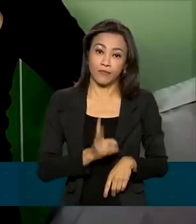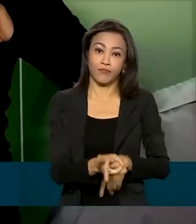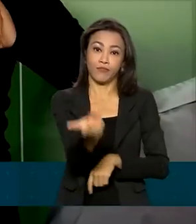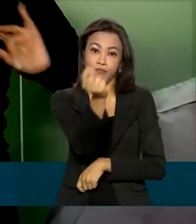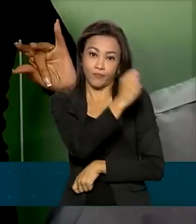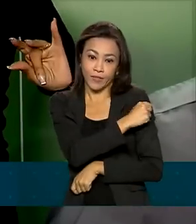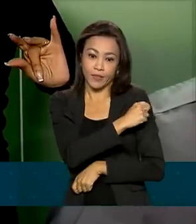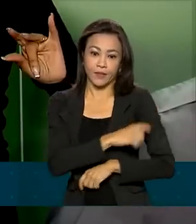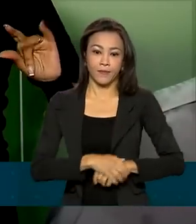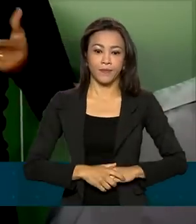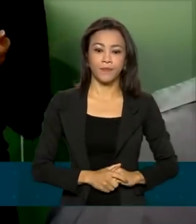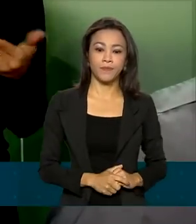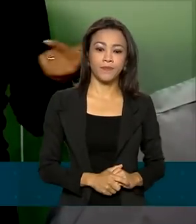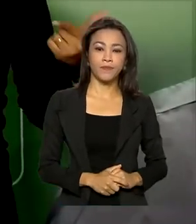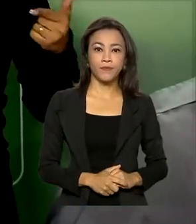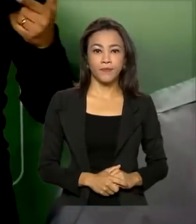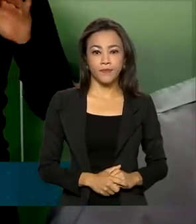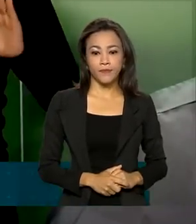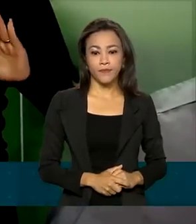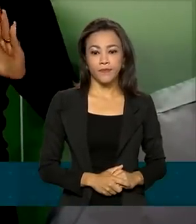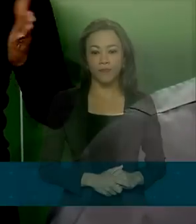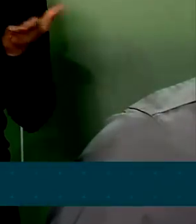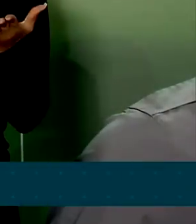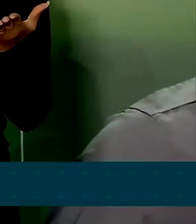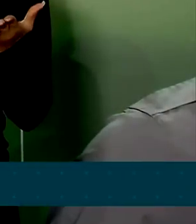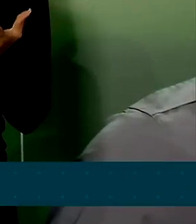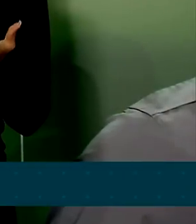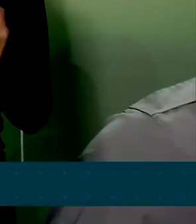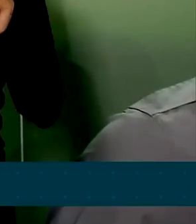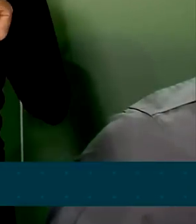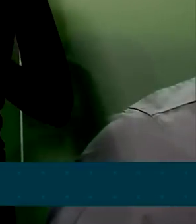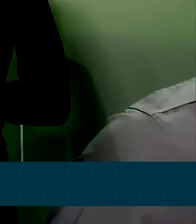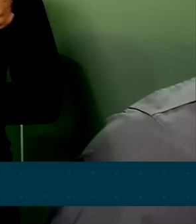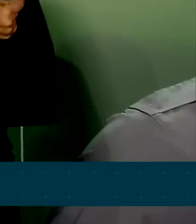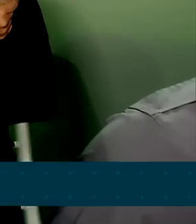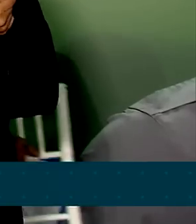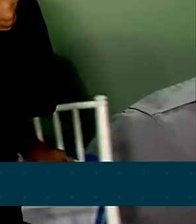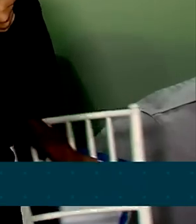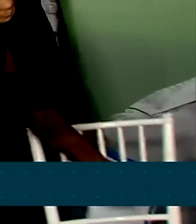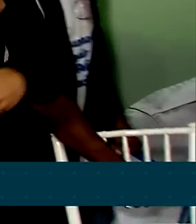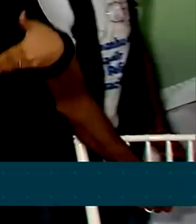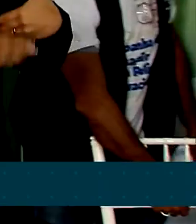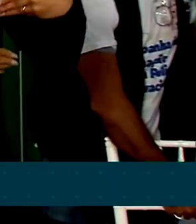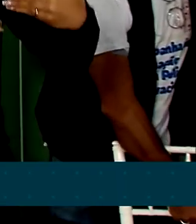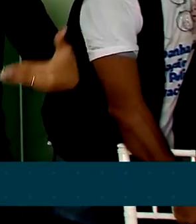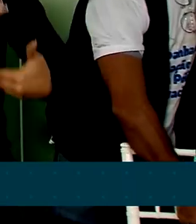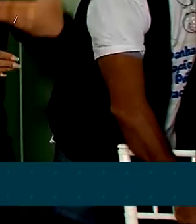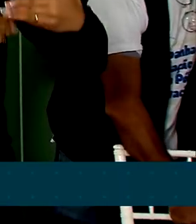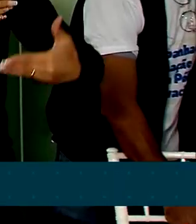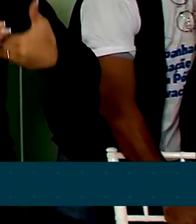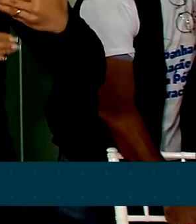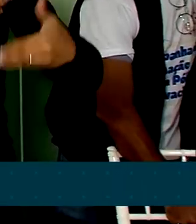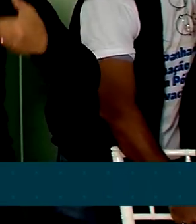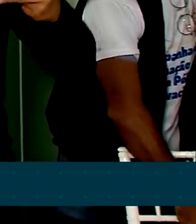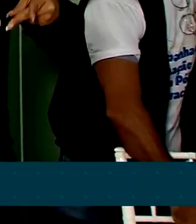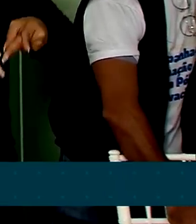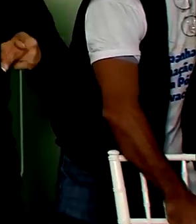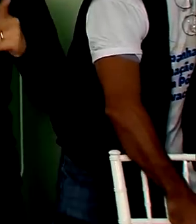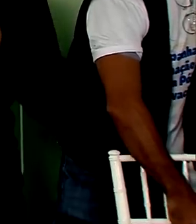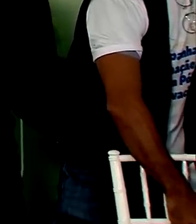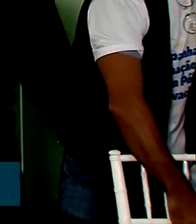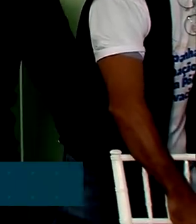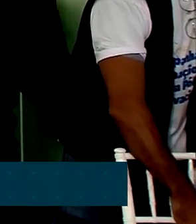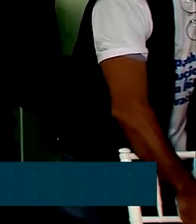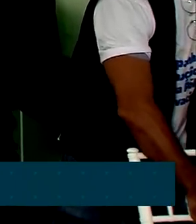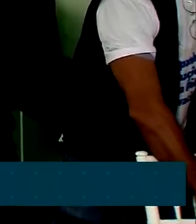Precisamos garantir que a cobertura vacinal que vem caindo a cada ano, ela possa ser recuperada